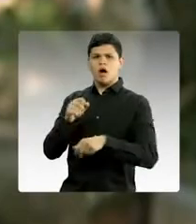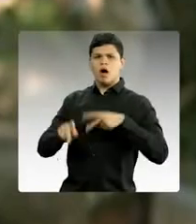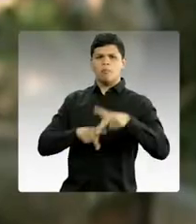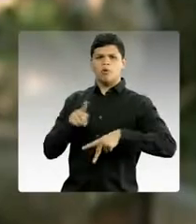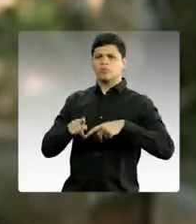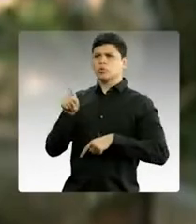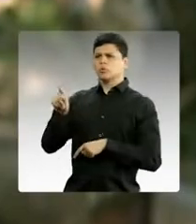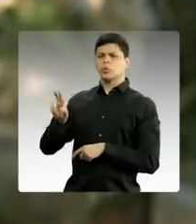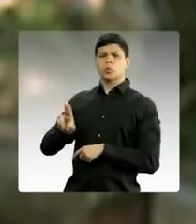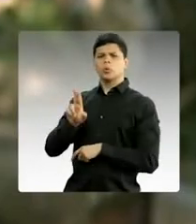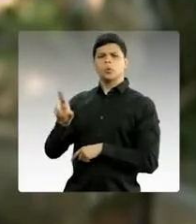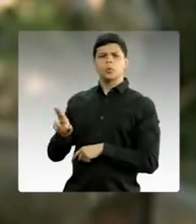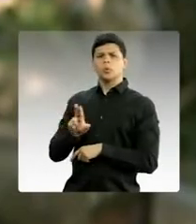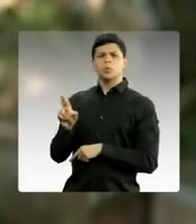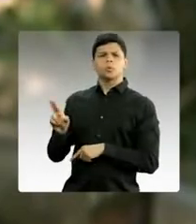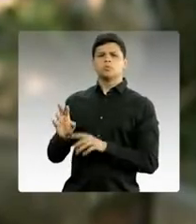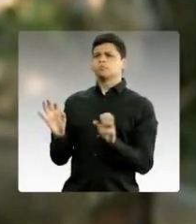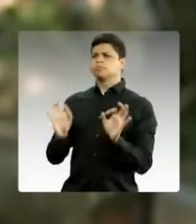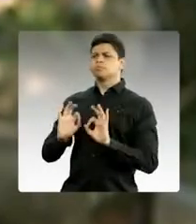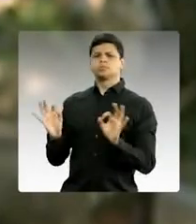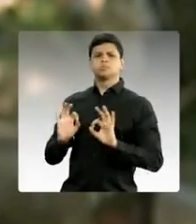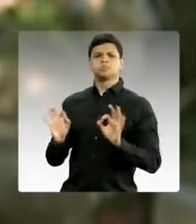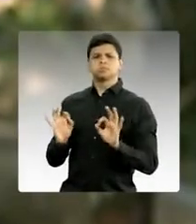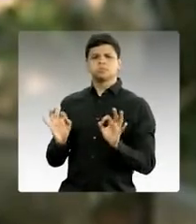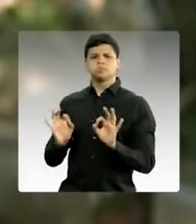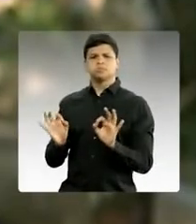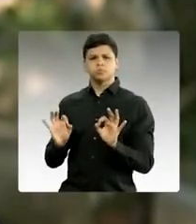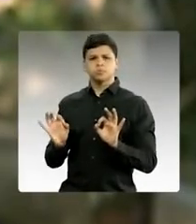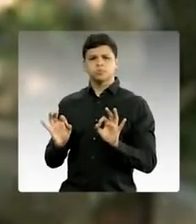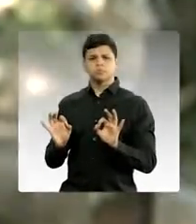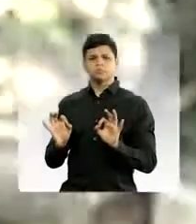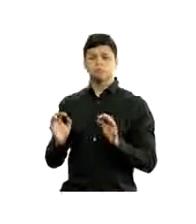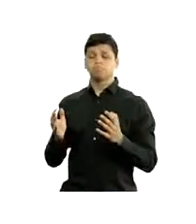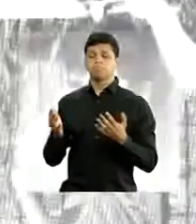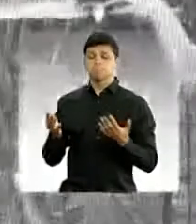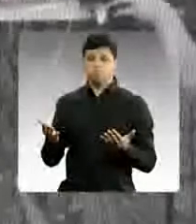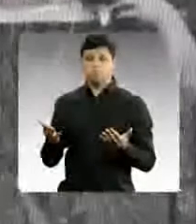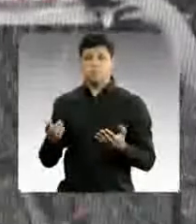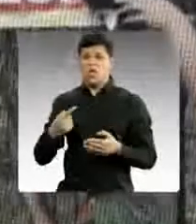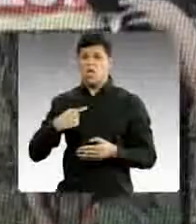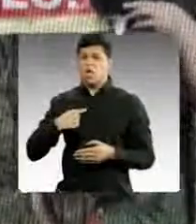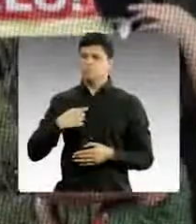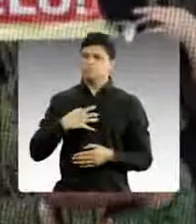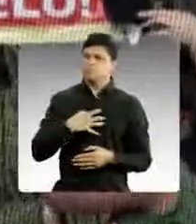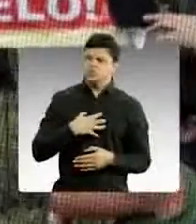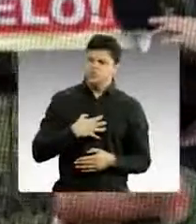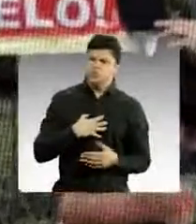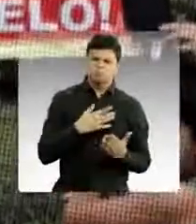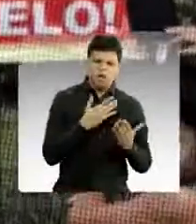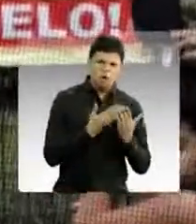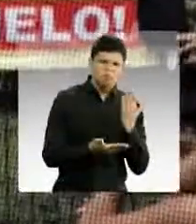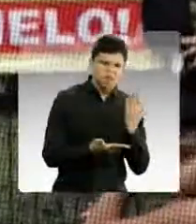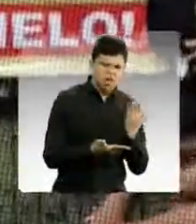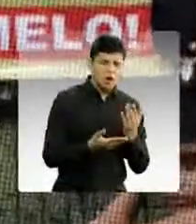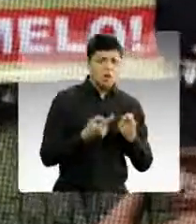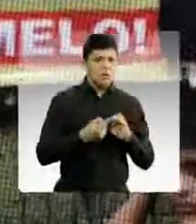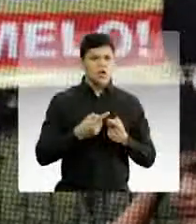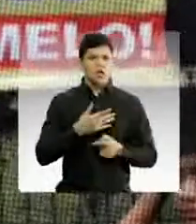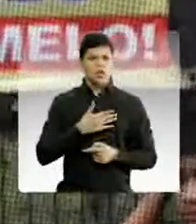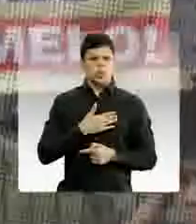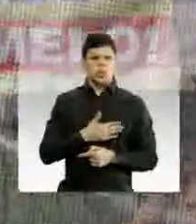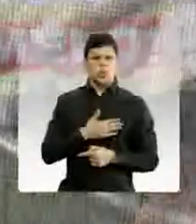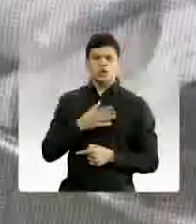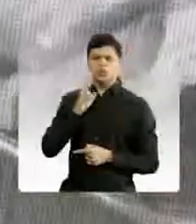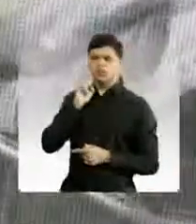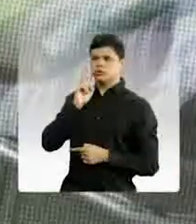inúteis, que não atendem as grandes urgências do povo. Como eleitor, eu sinto derrotado,